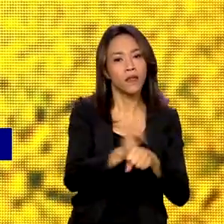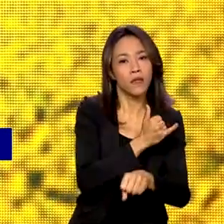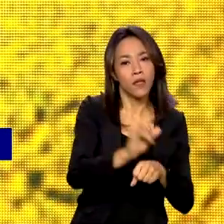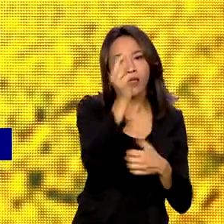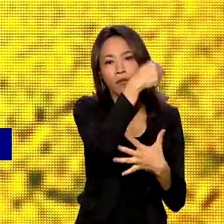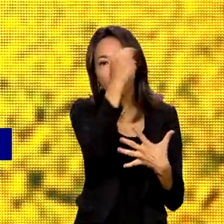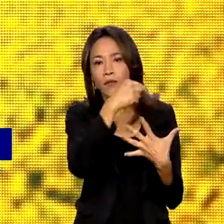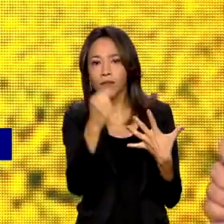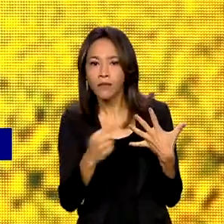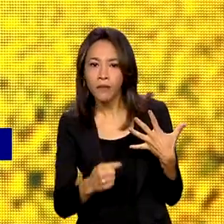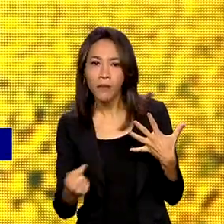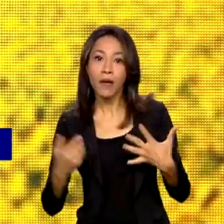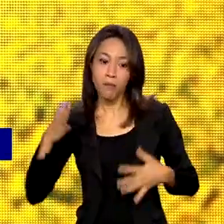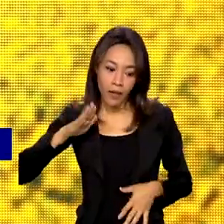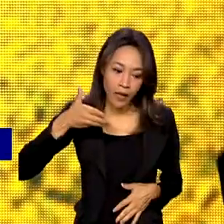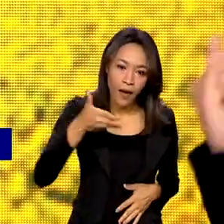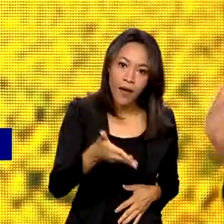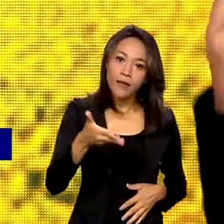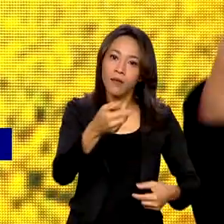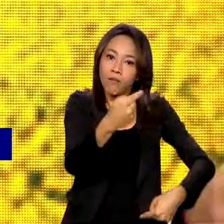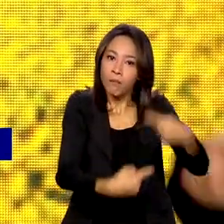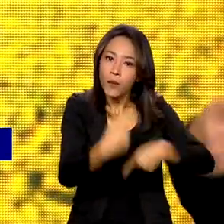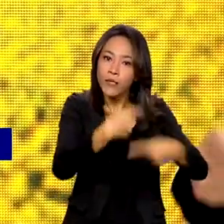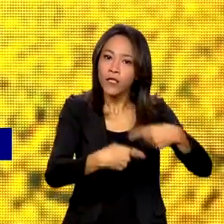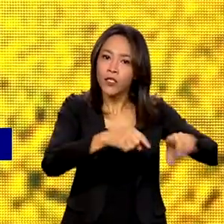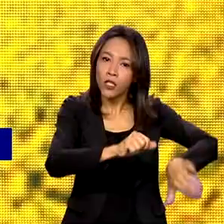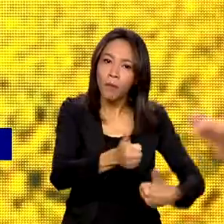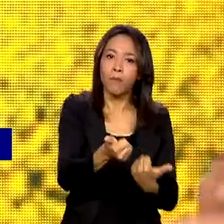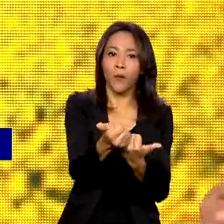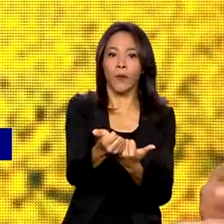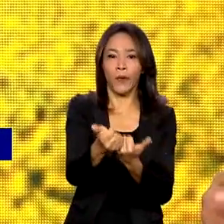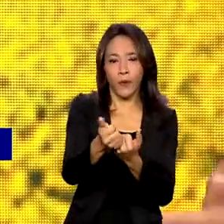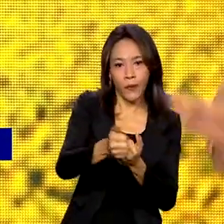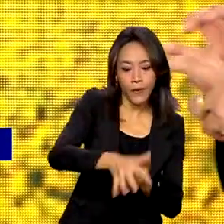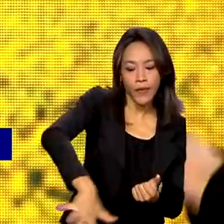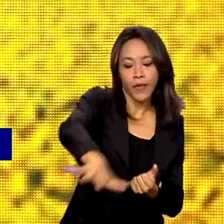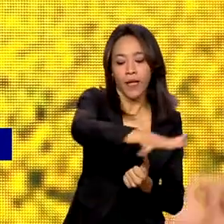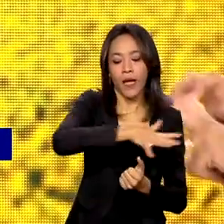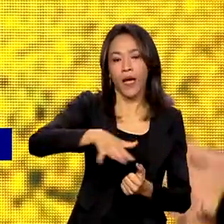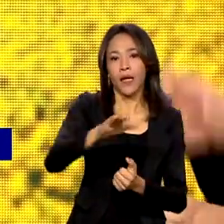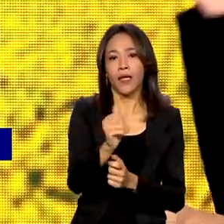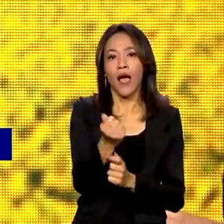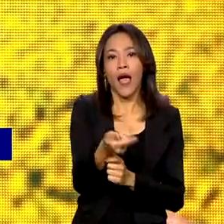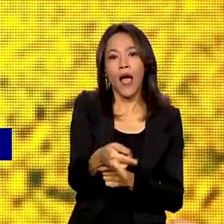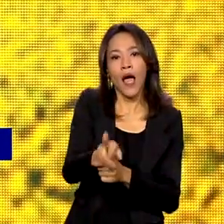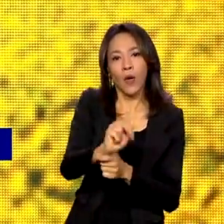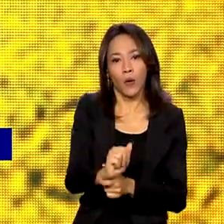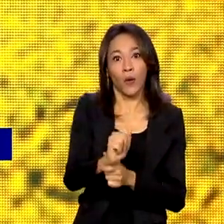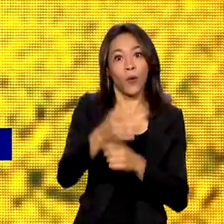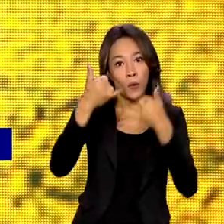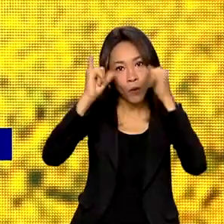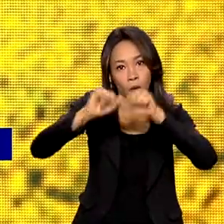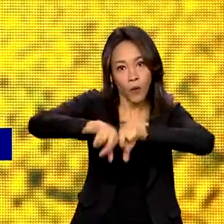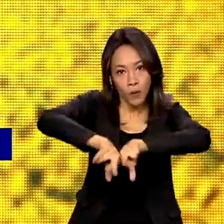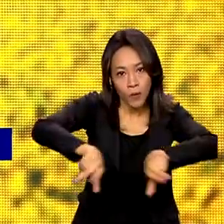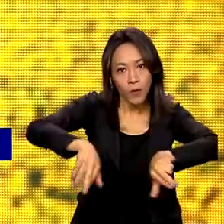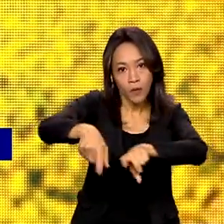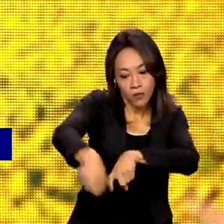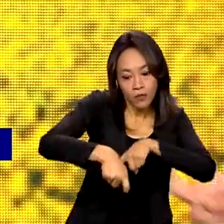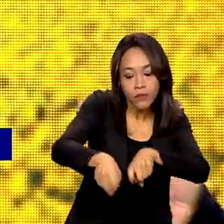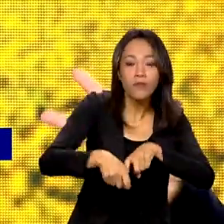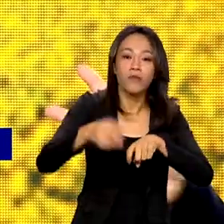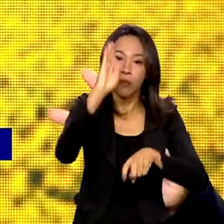para que essa importante política de apoio ao setor agropecuário brasileiro possa conter os